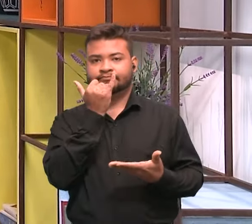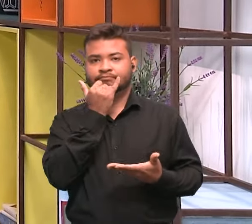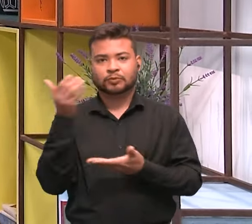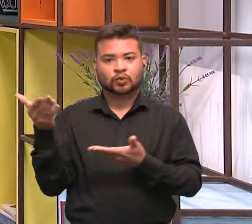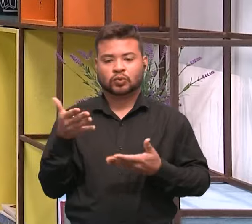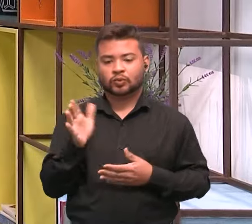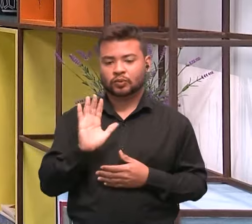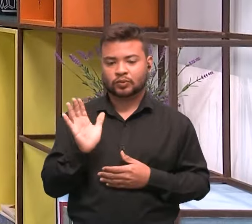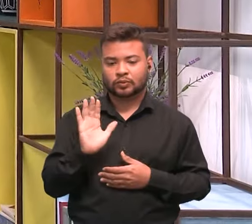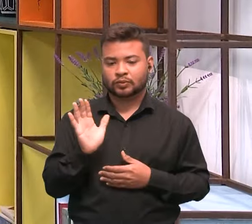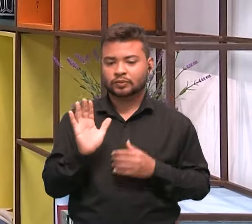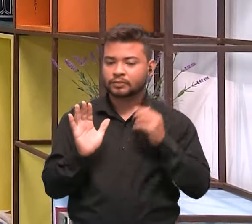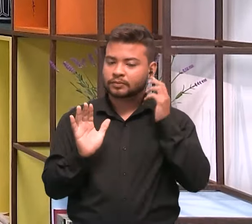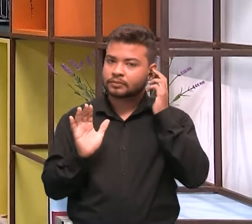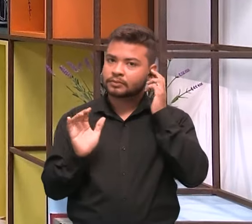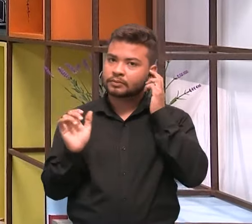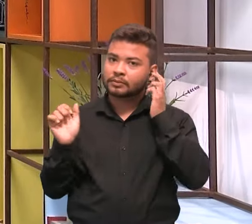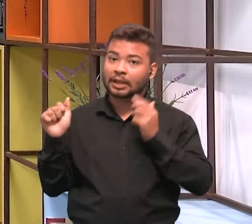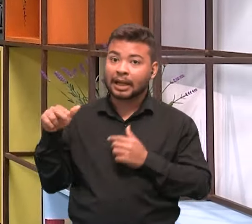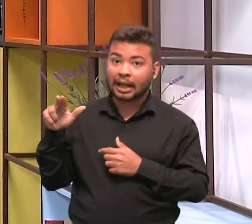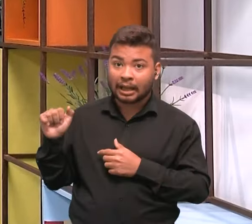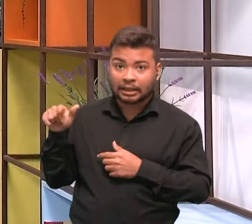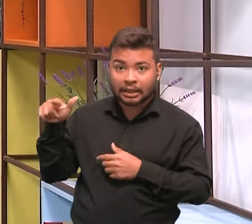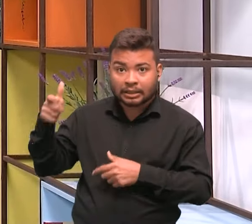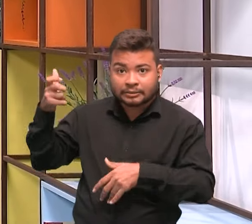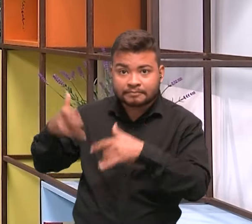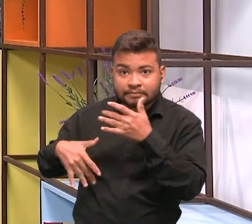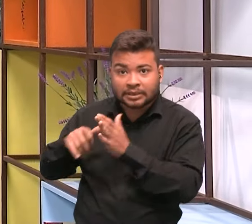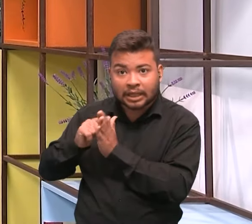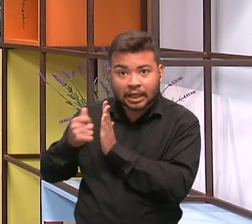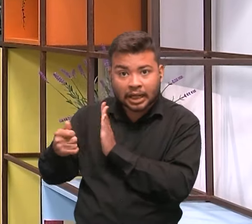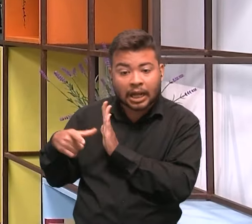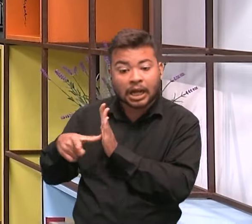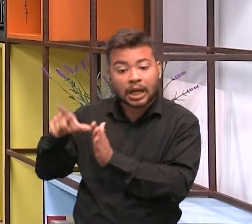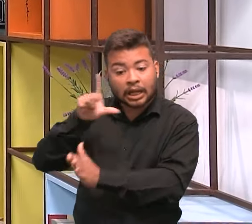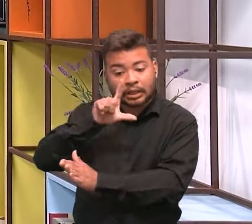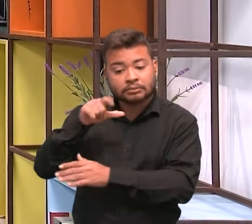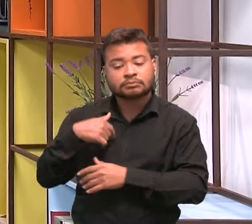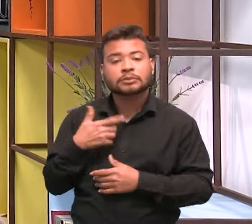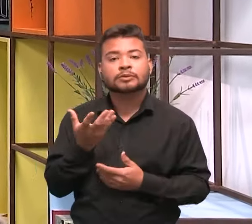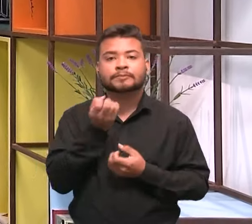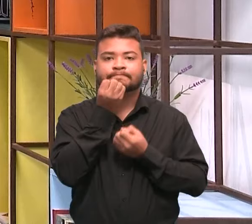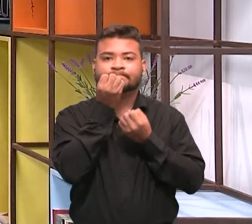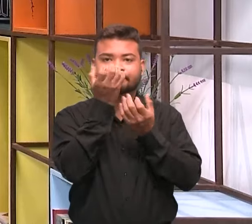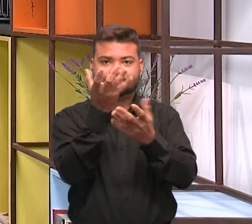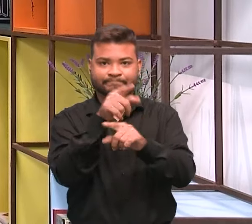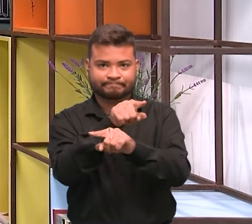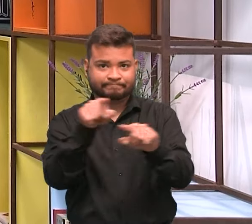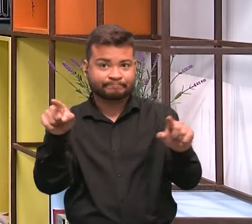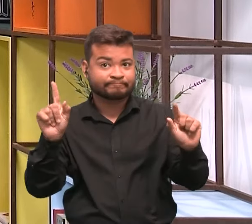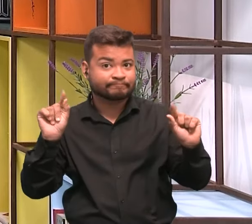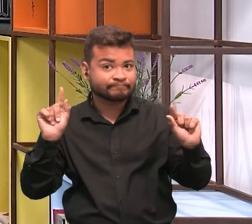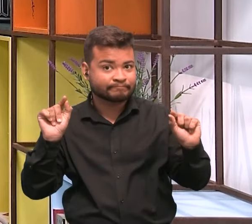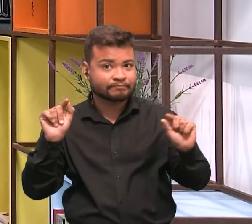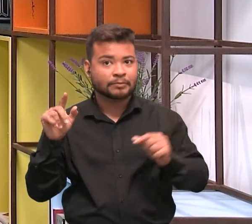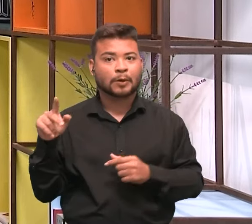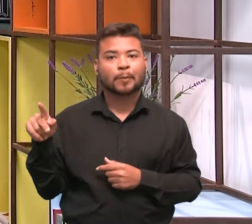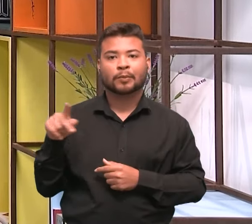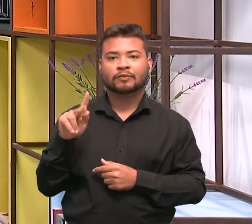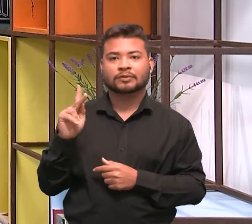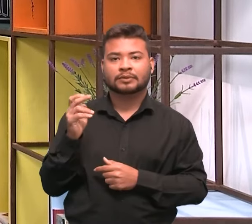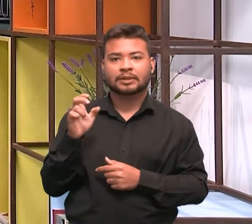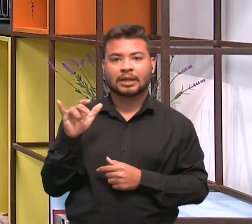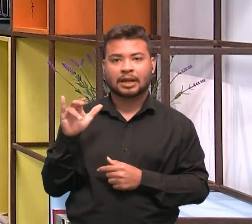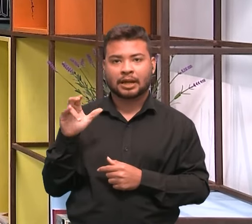convidar a Ana para vir trazer a nossa agenda, eu quero contar para vocês que o professor Hélio